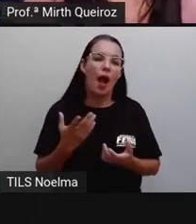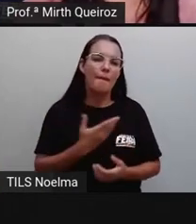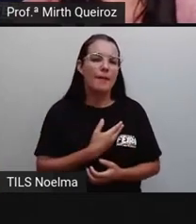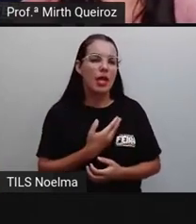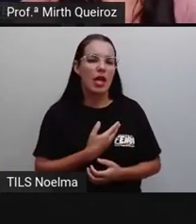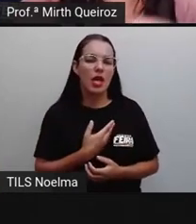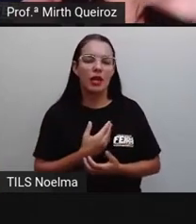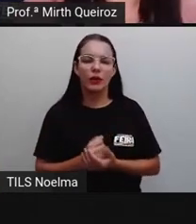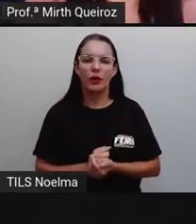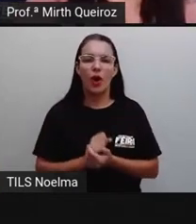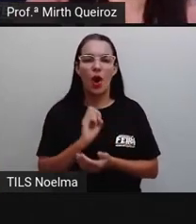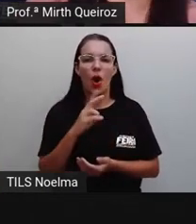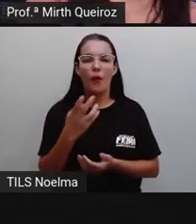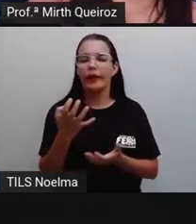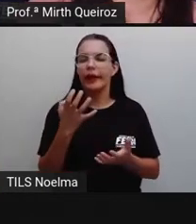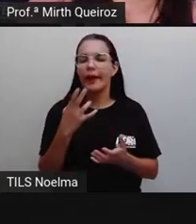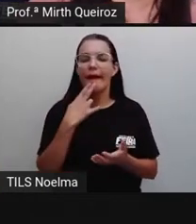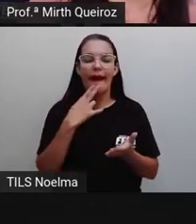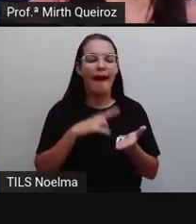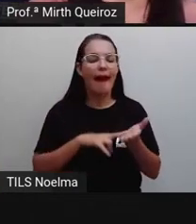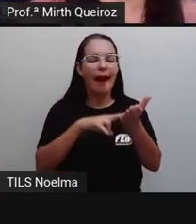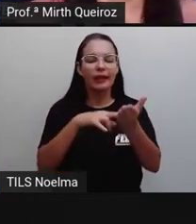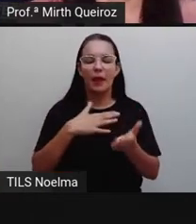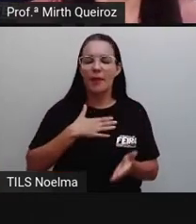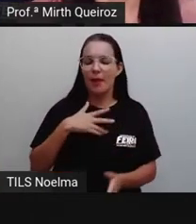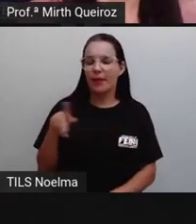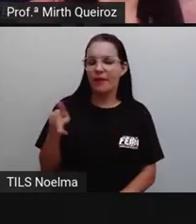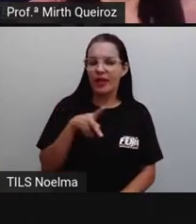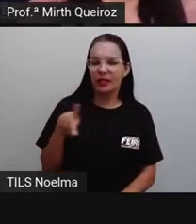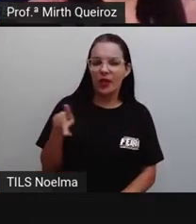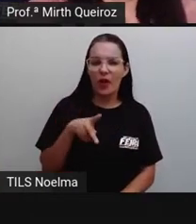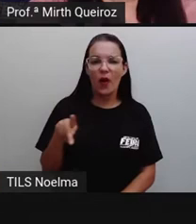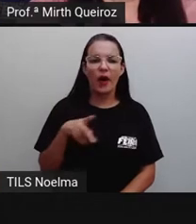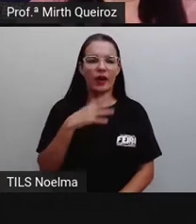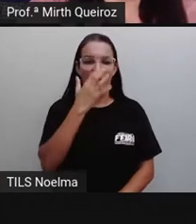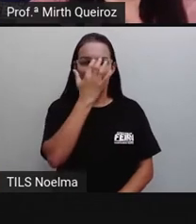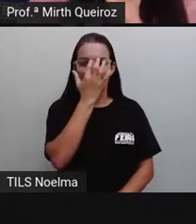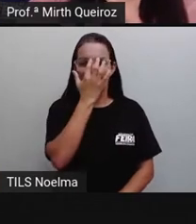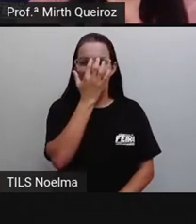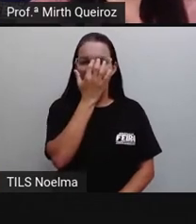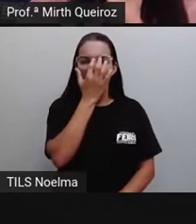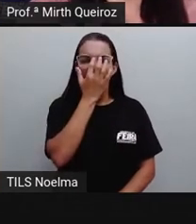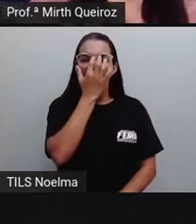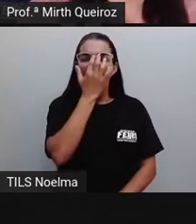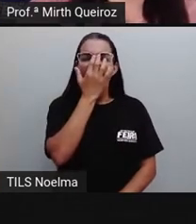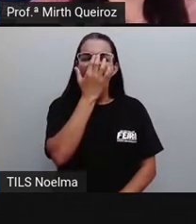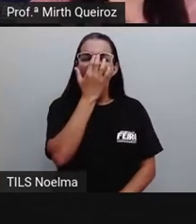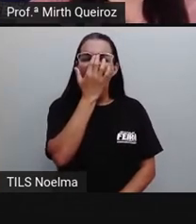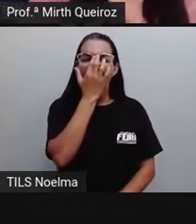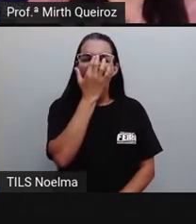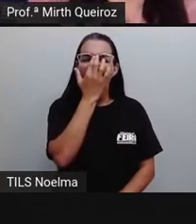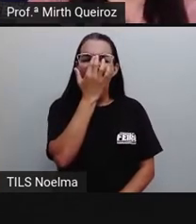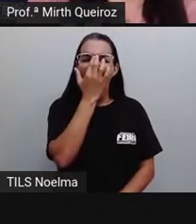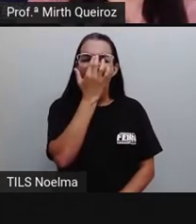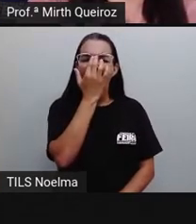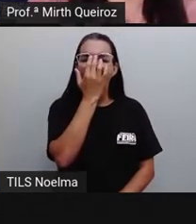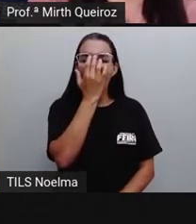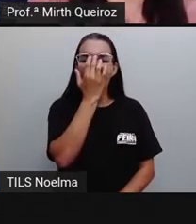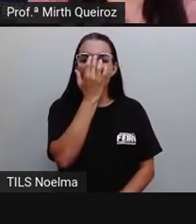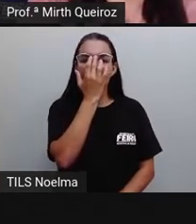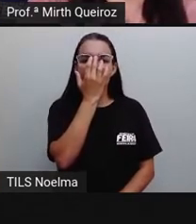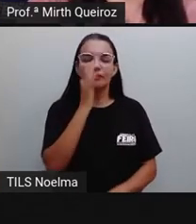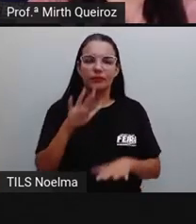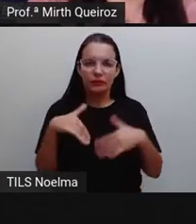uma carta para a minha professora, certo? Então, é um meio de comunicação individual,